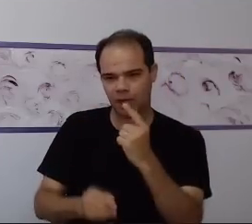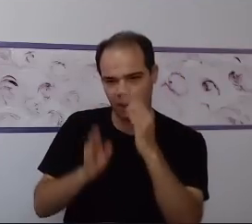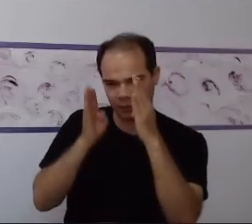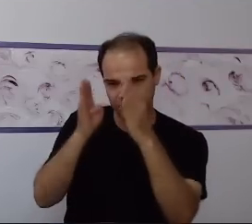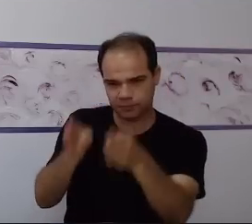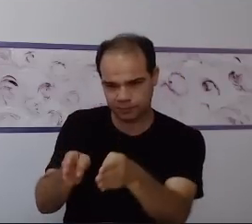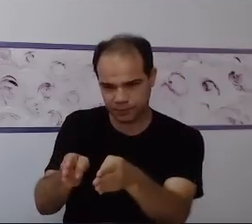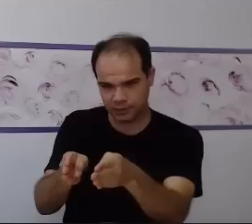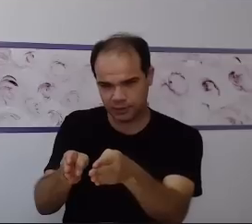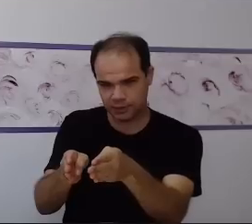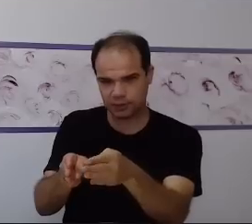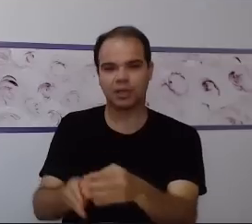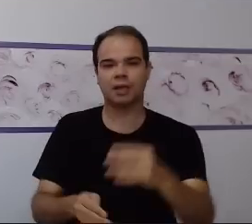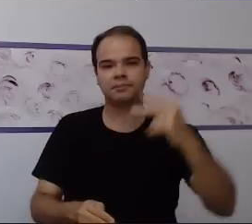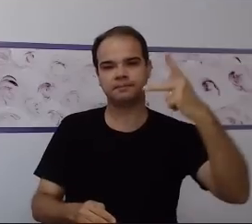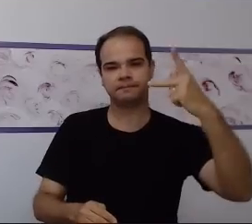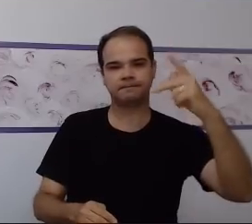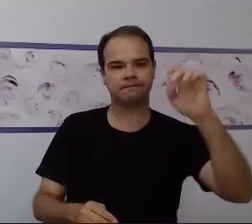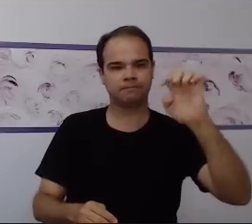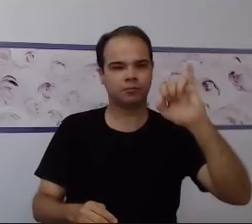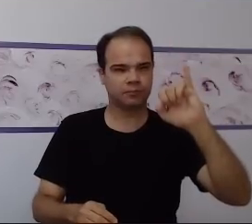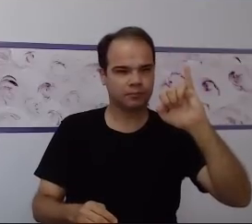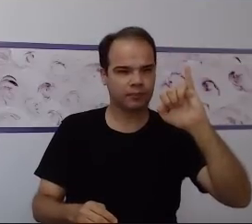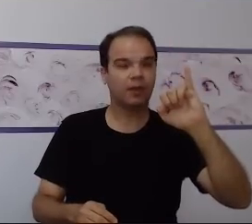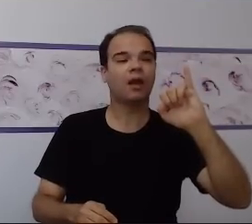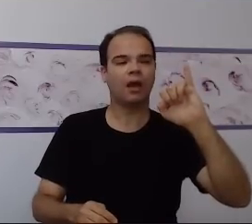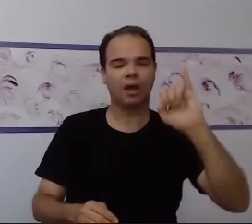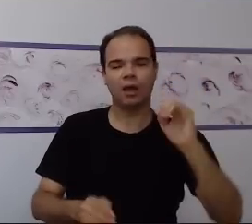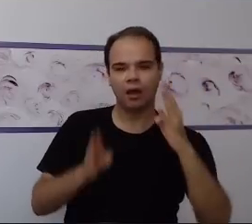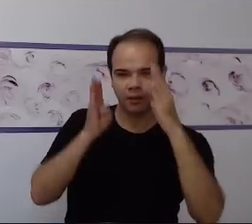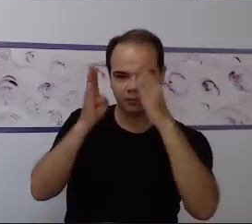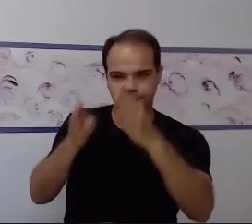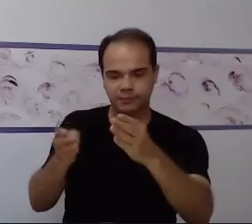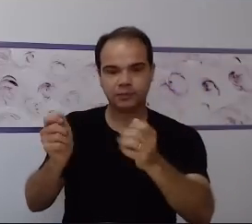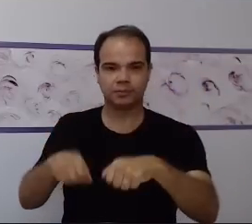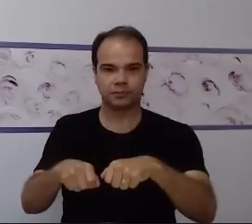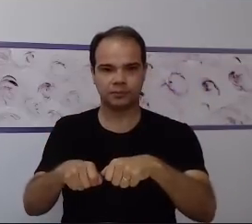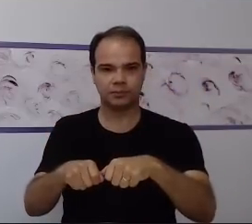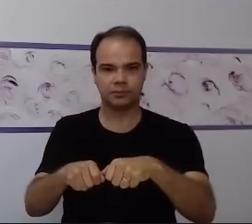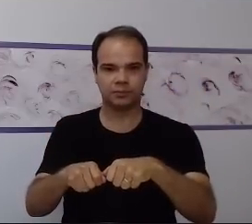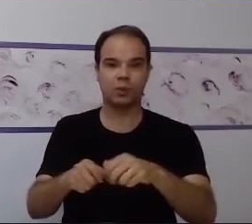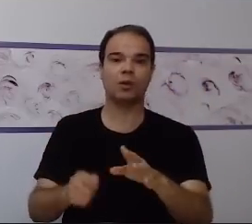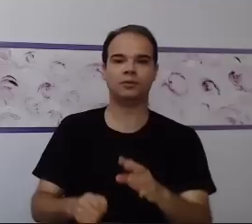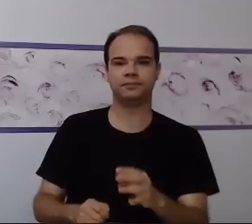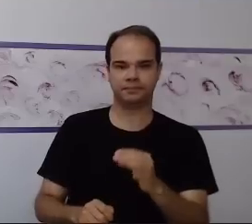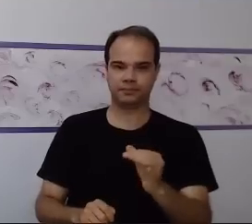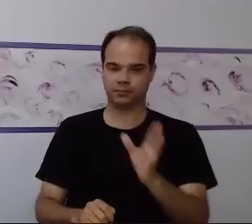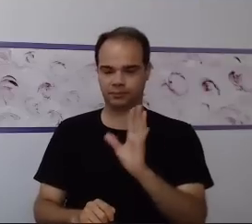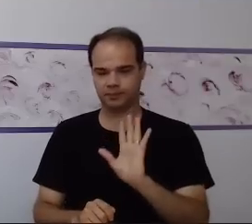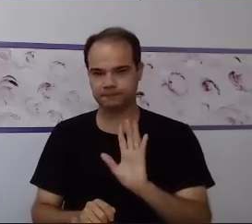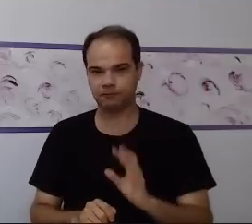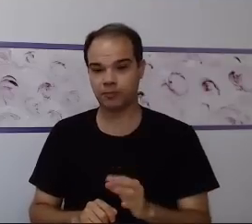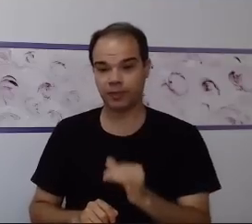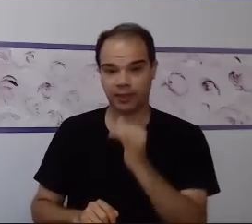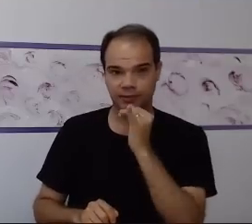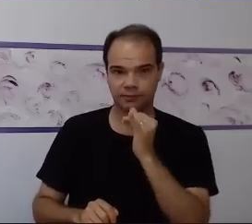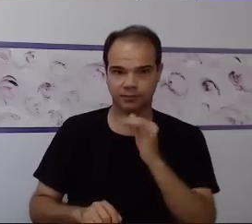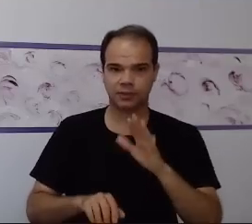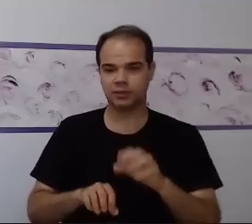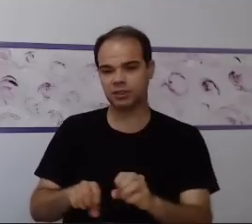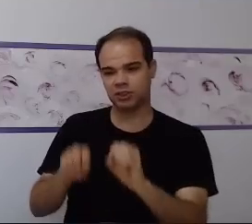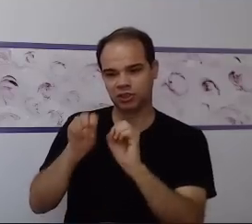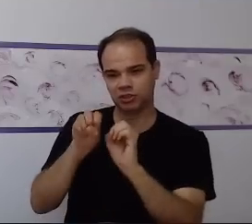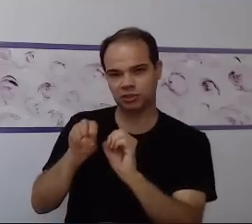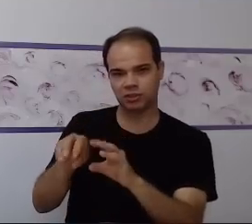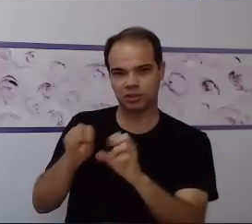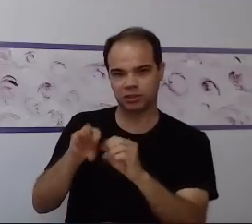não adianta você chegar e, por exemplo, eu dei de uma maneira geral o